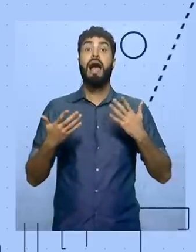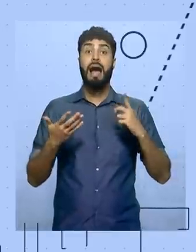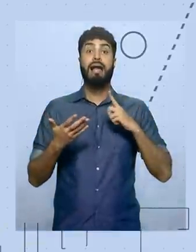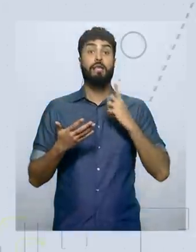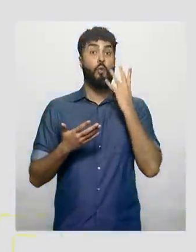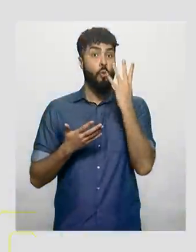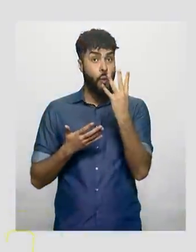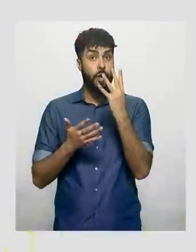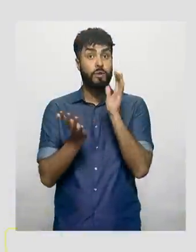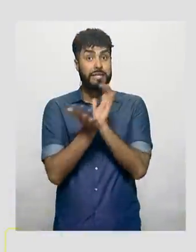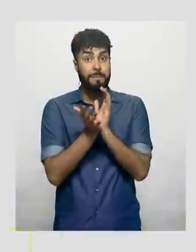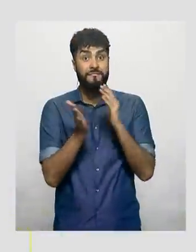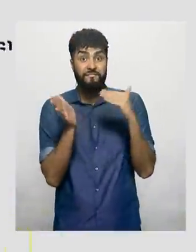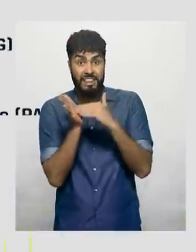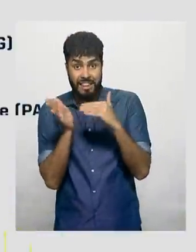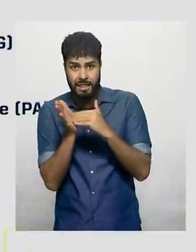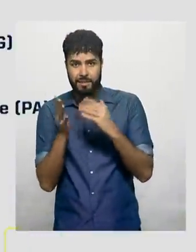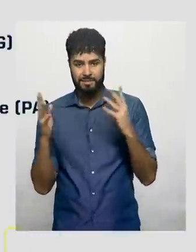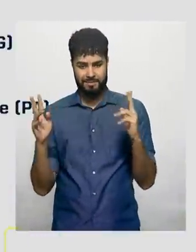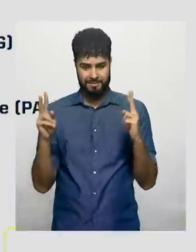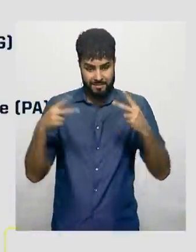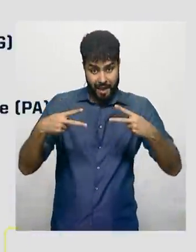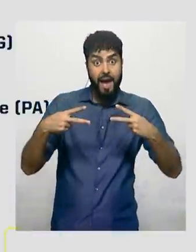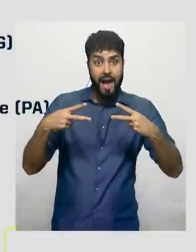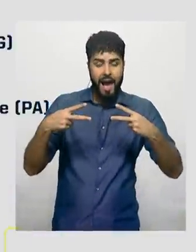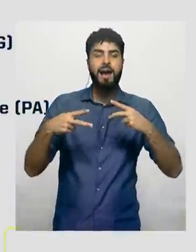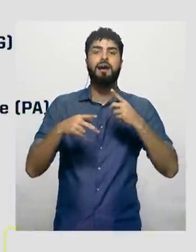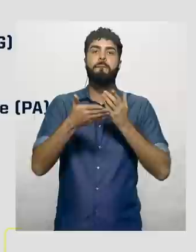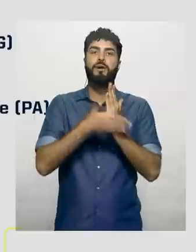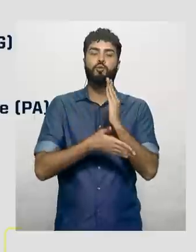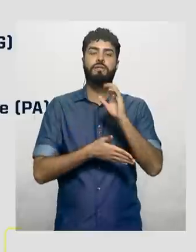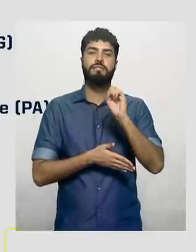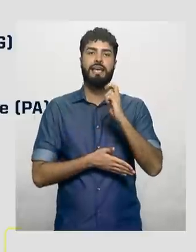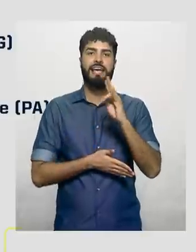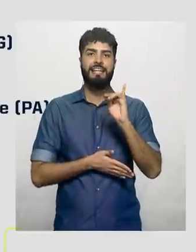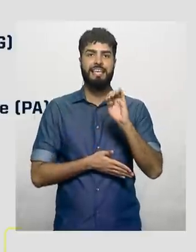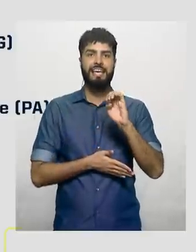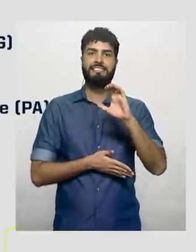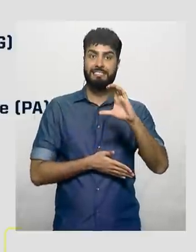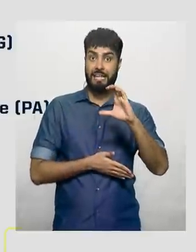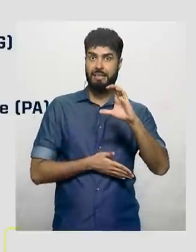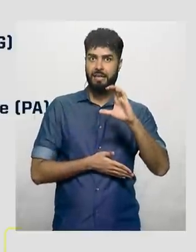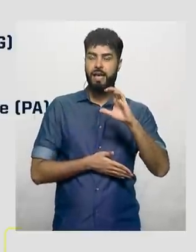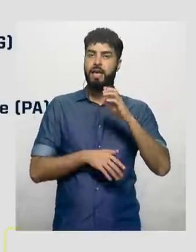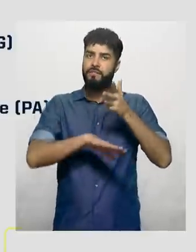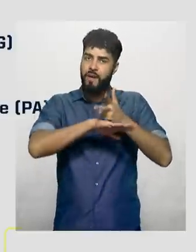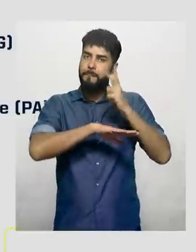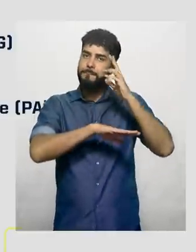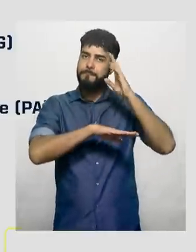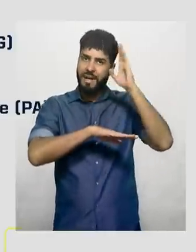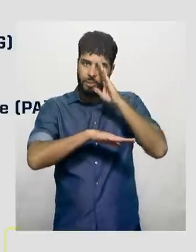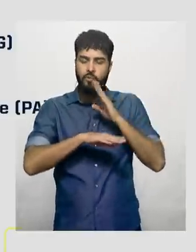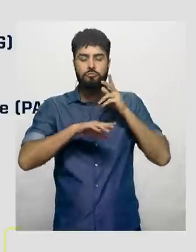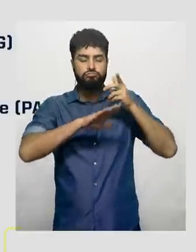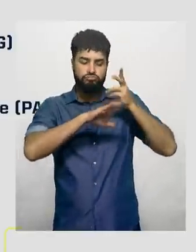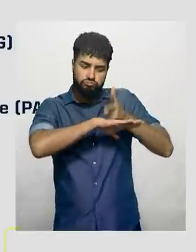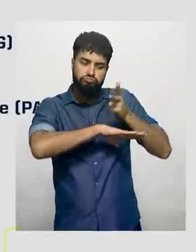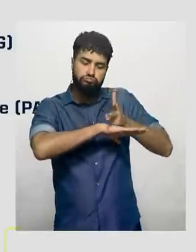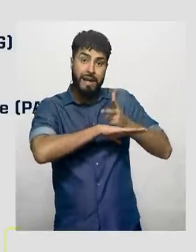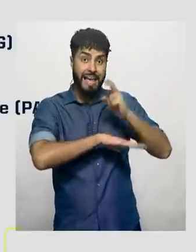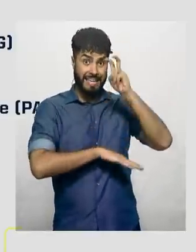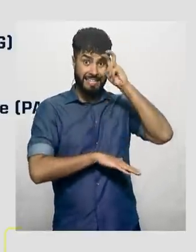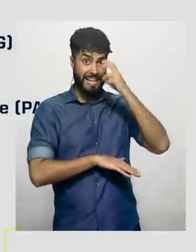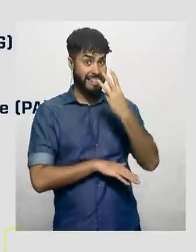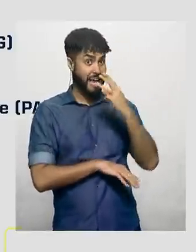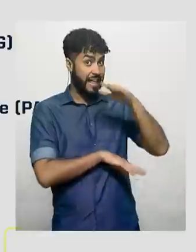C. A TV Brasil vai levar essa emoção com duas transmissões por rodada. Nessa quinta, às três da tarde, tem o clássico do